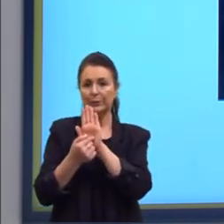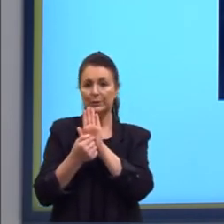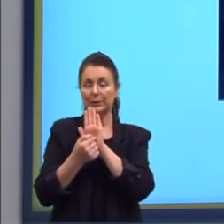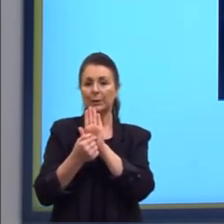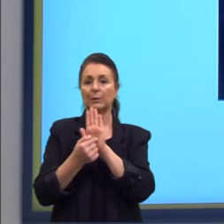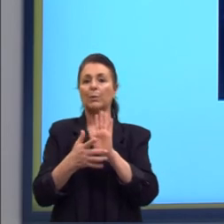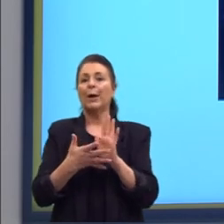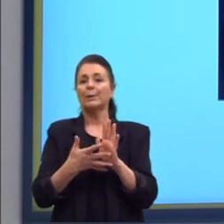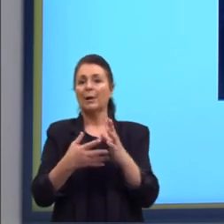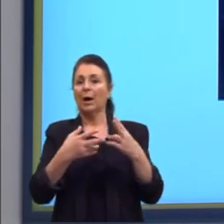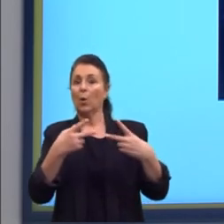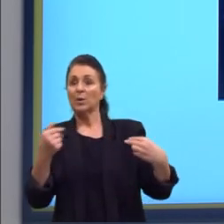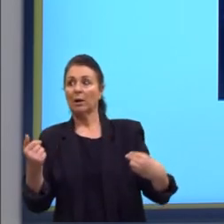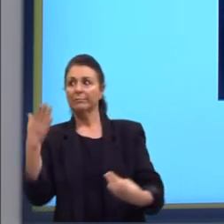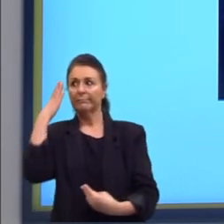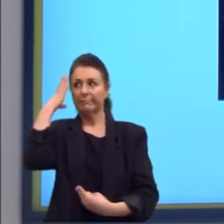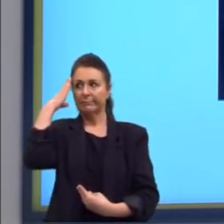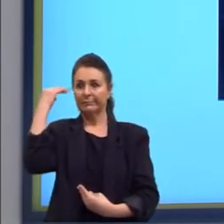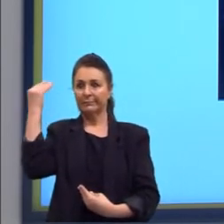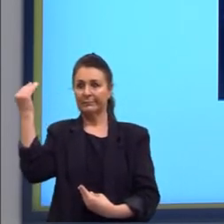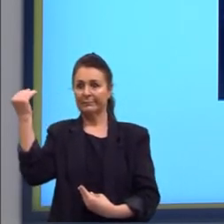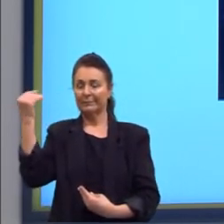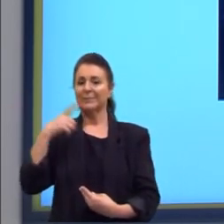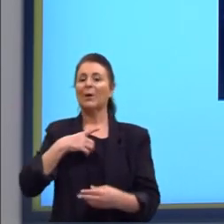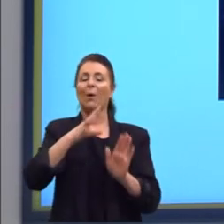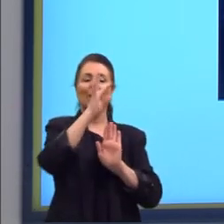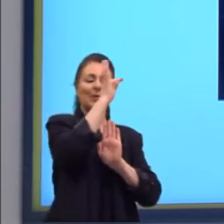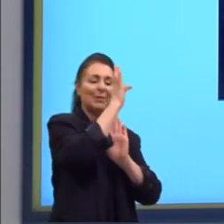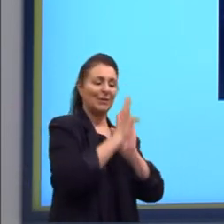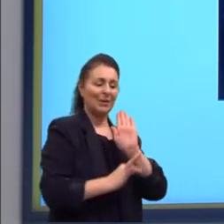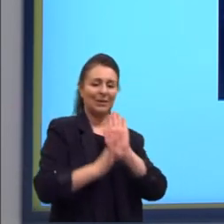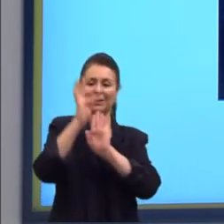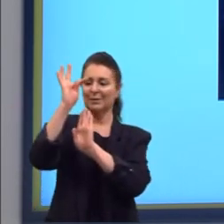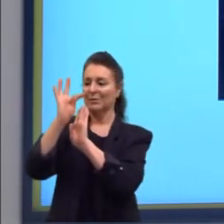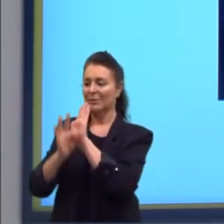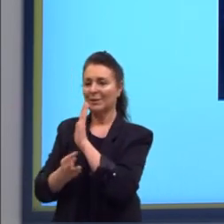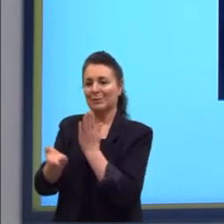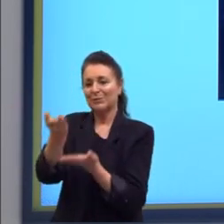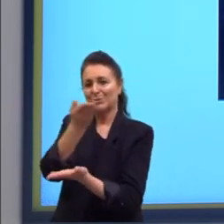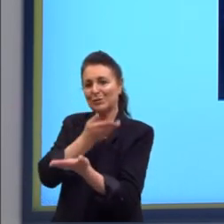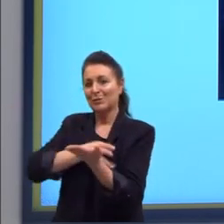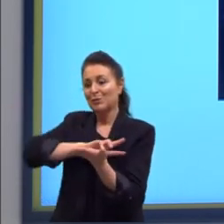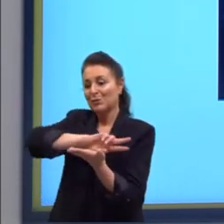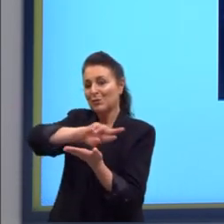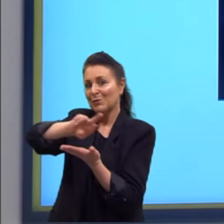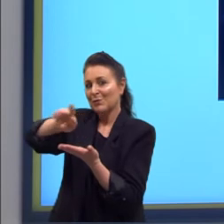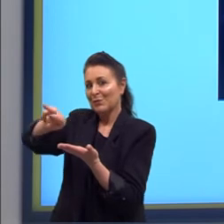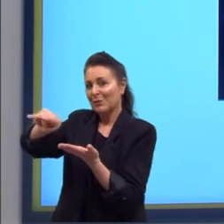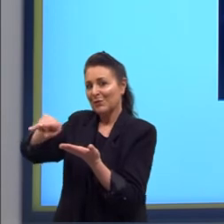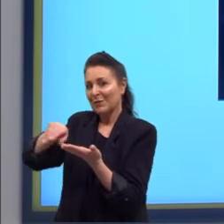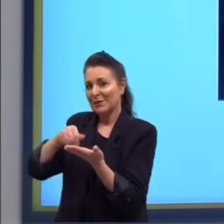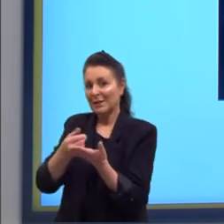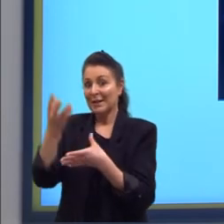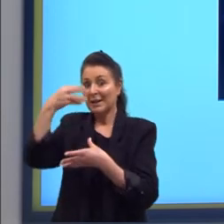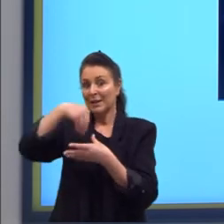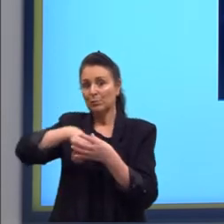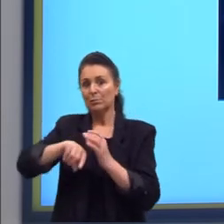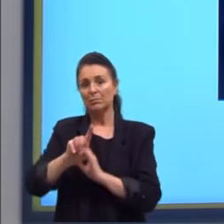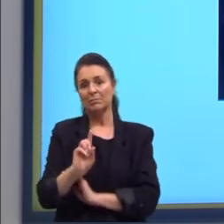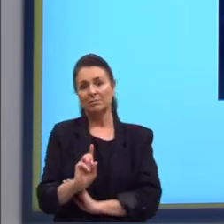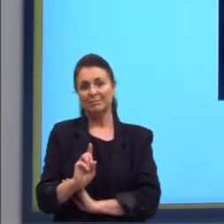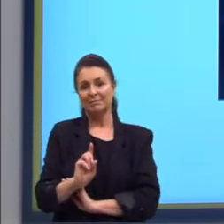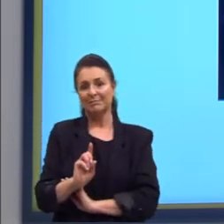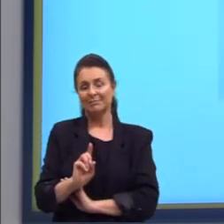obra famosa. Então, aqui a gente tem intertextualidade de várias obras dentro de uma só. Não